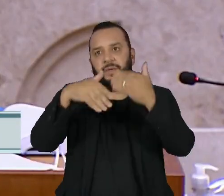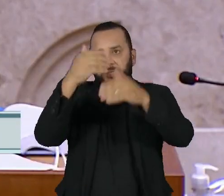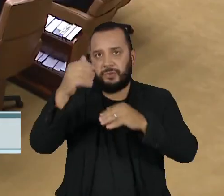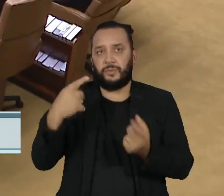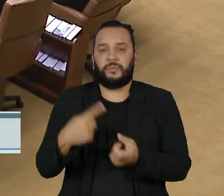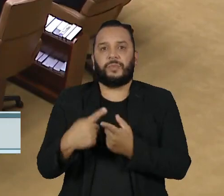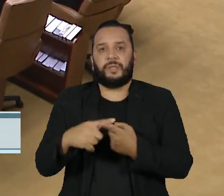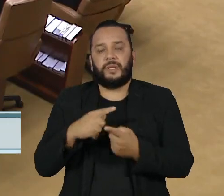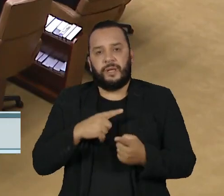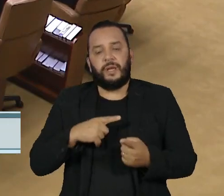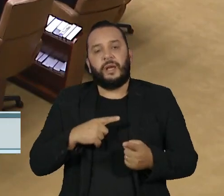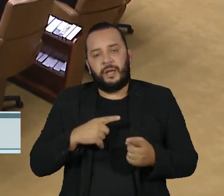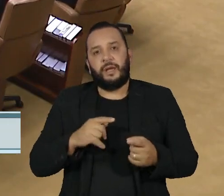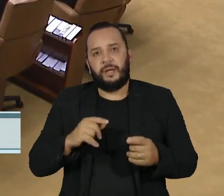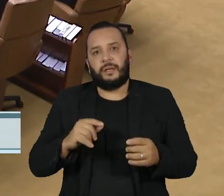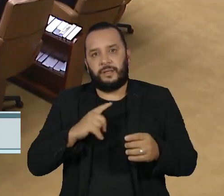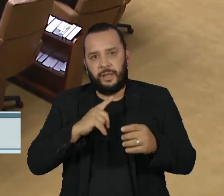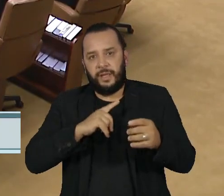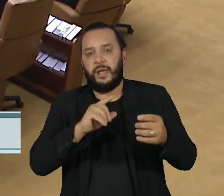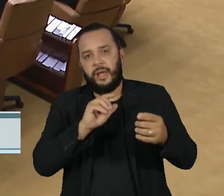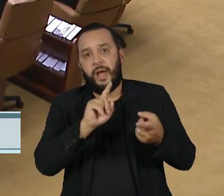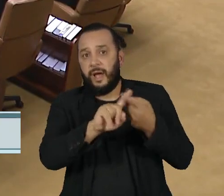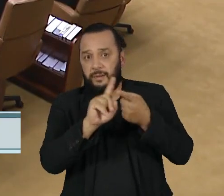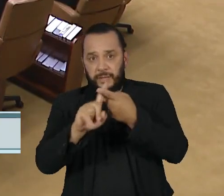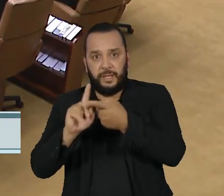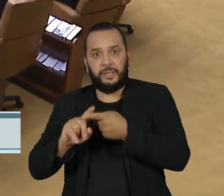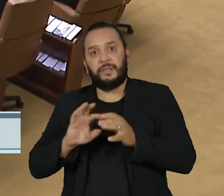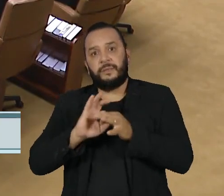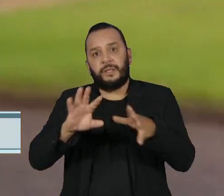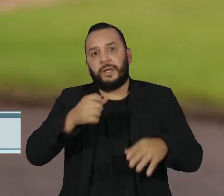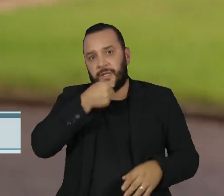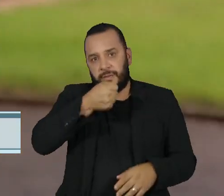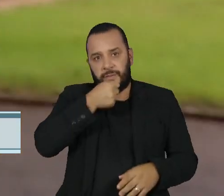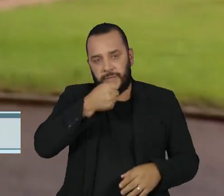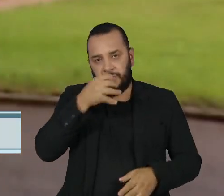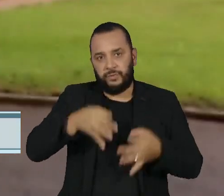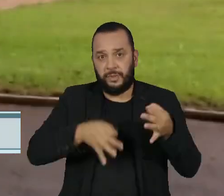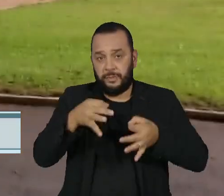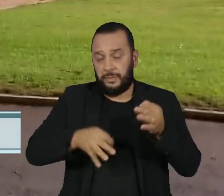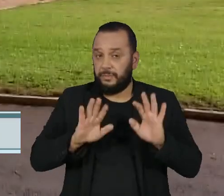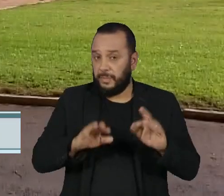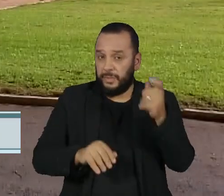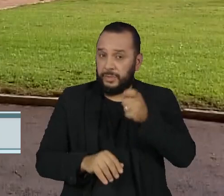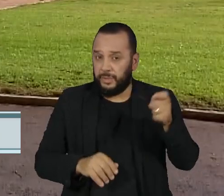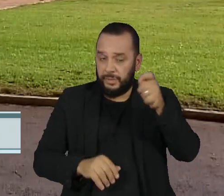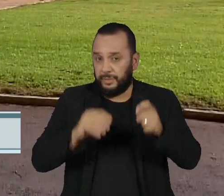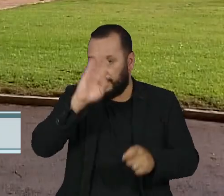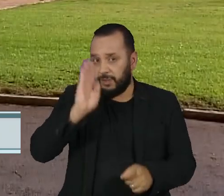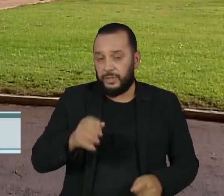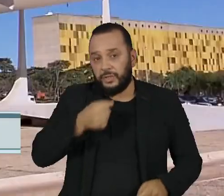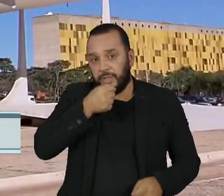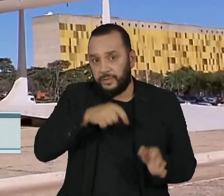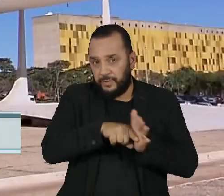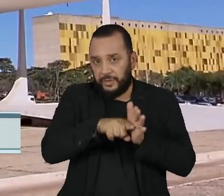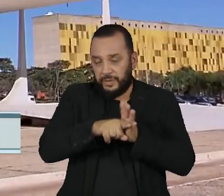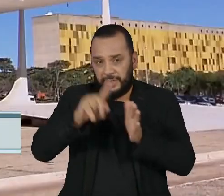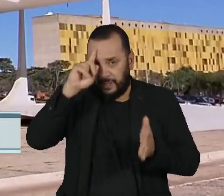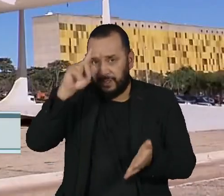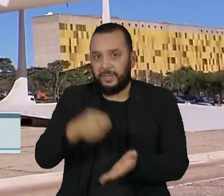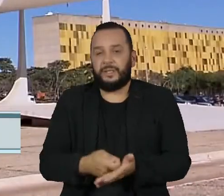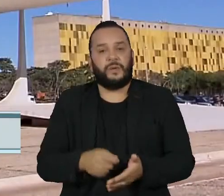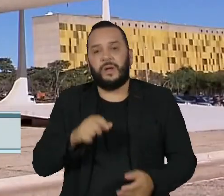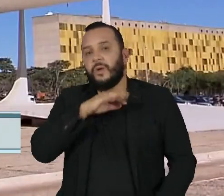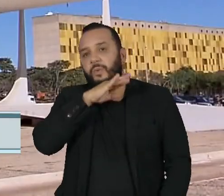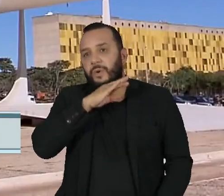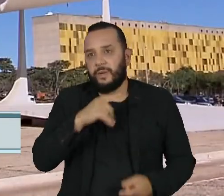às ameaças sobre a liberdade de imprensa, que também foi garantida no julgamento. Mas para a Associação Brasileira de Jornalismo Investigativo, a decisão é